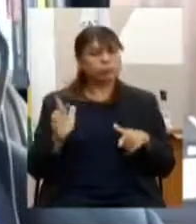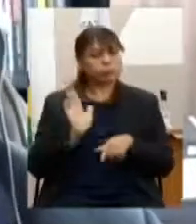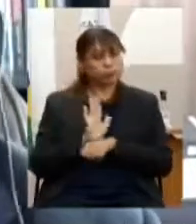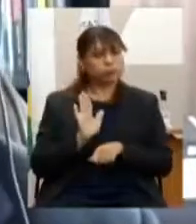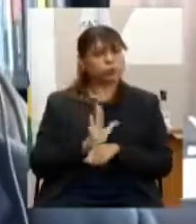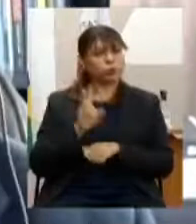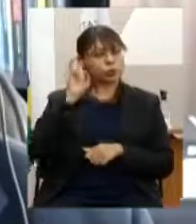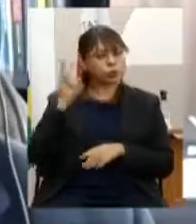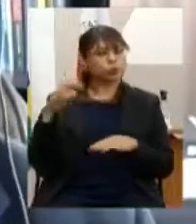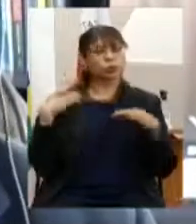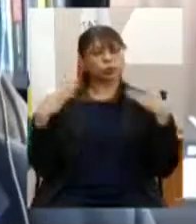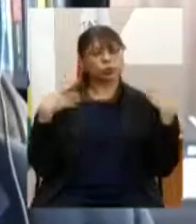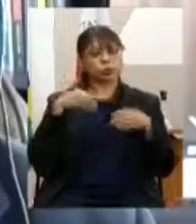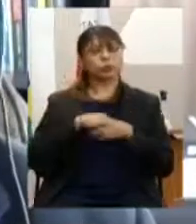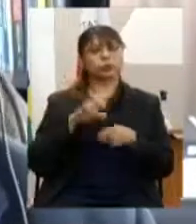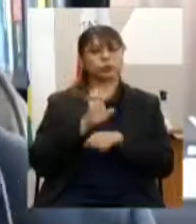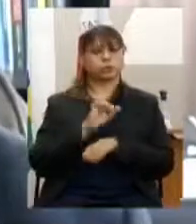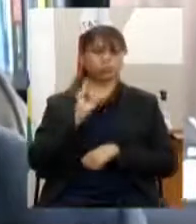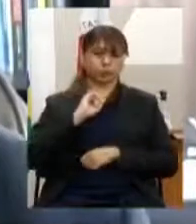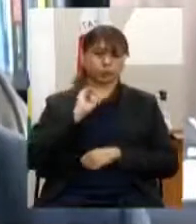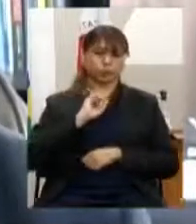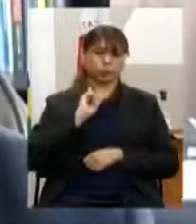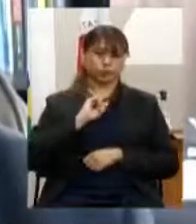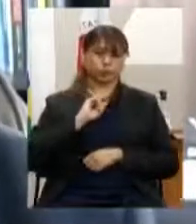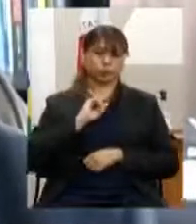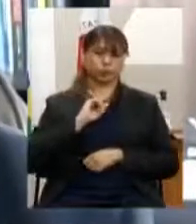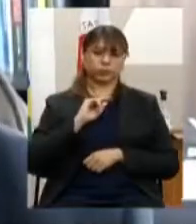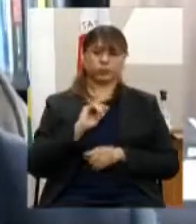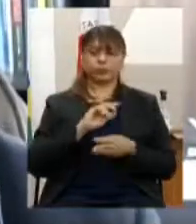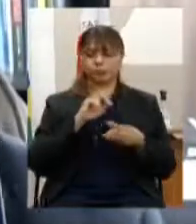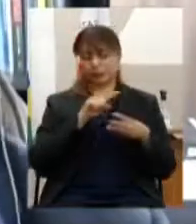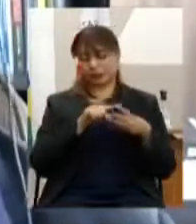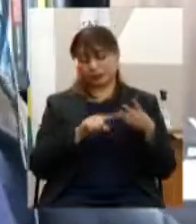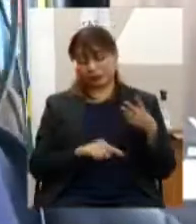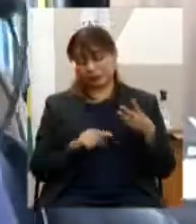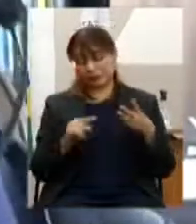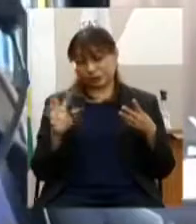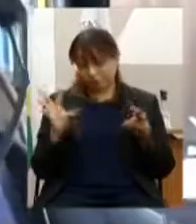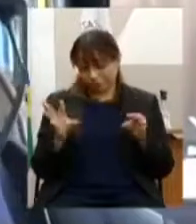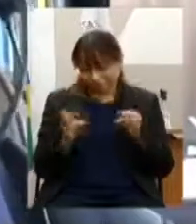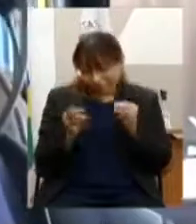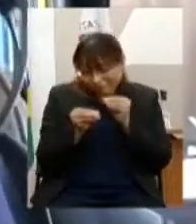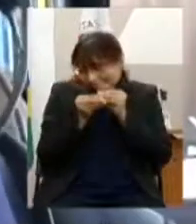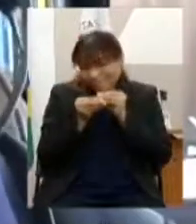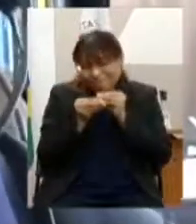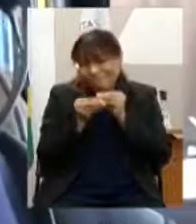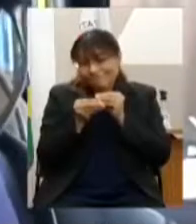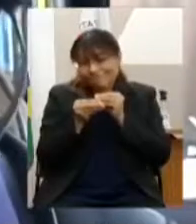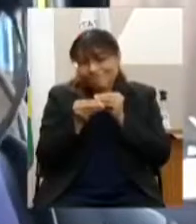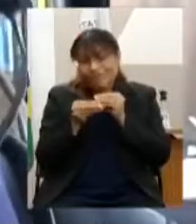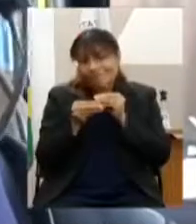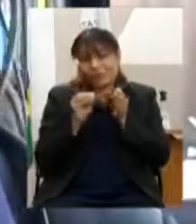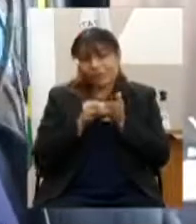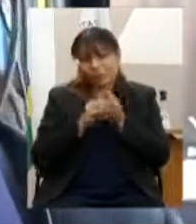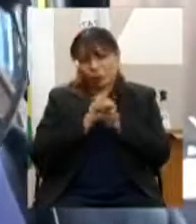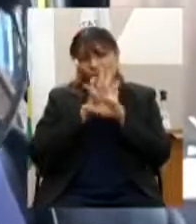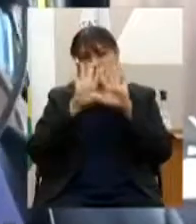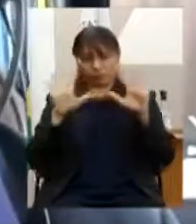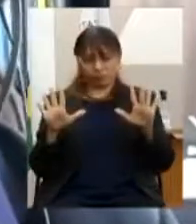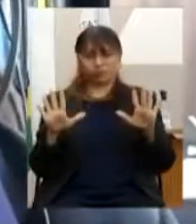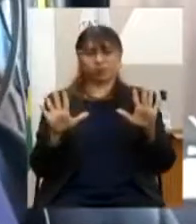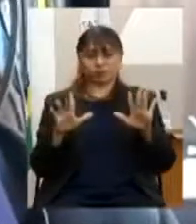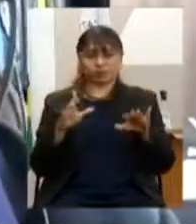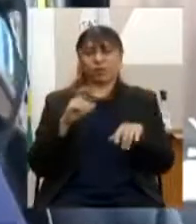cultura e o turismo de Minas Gerais esses três tópicos que estão aí juntos sintetizaram muito e ficou bem claro na